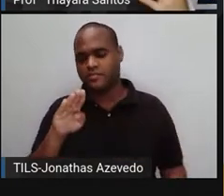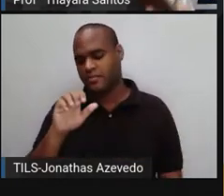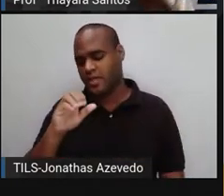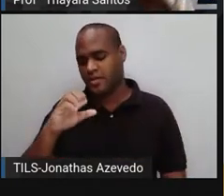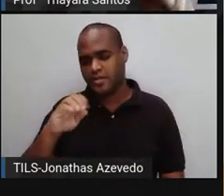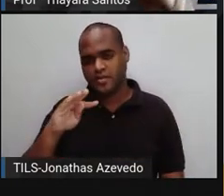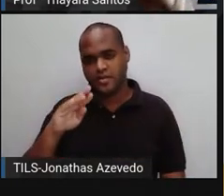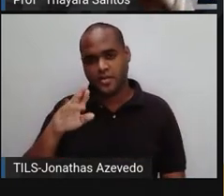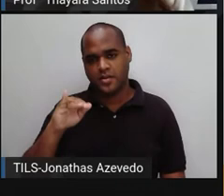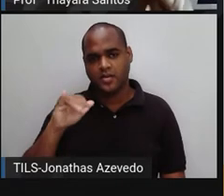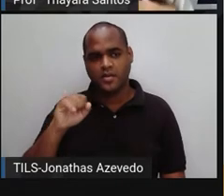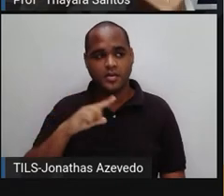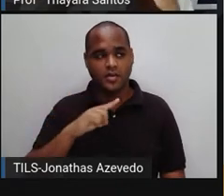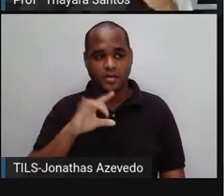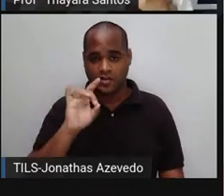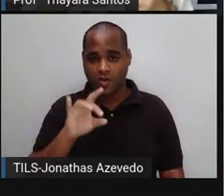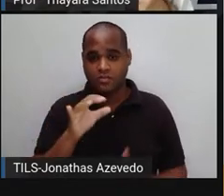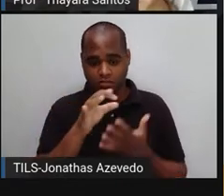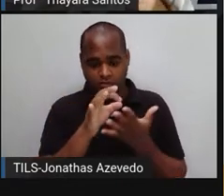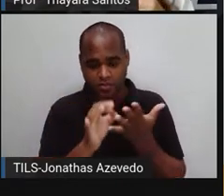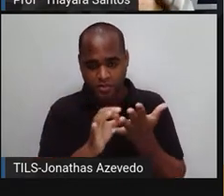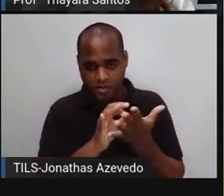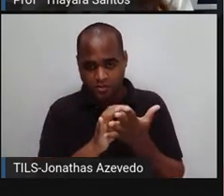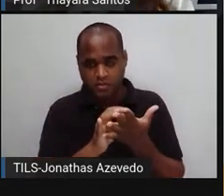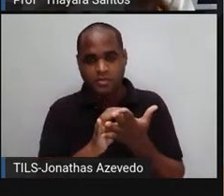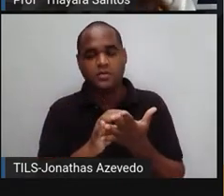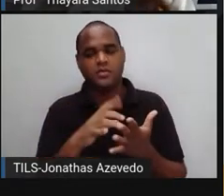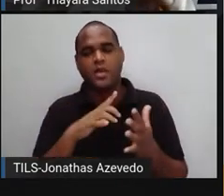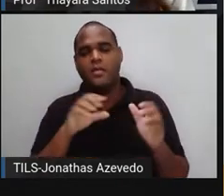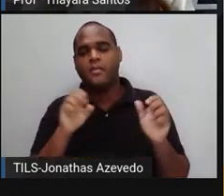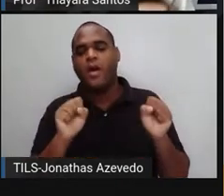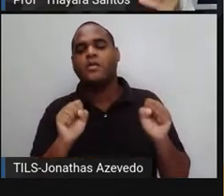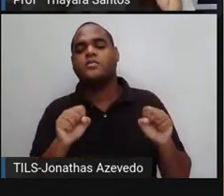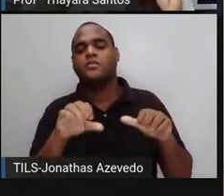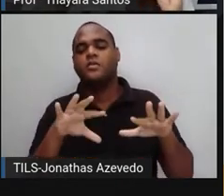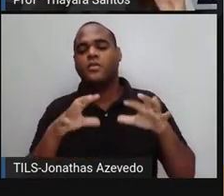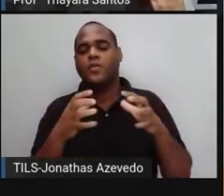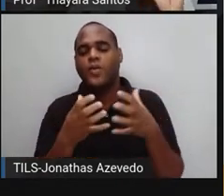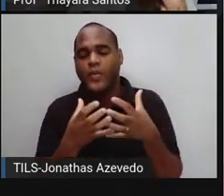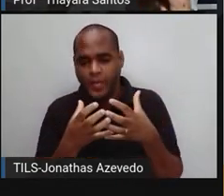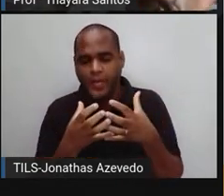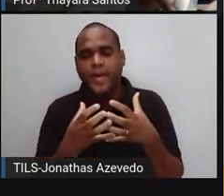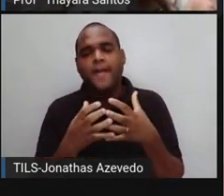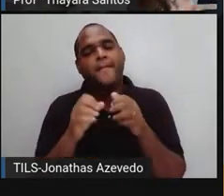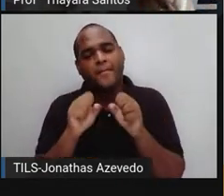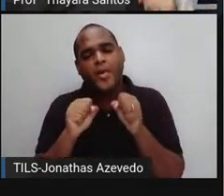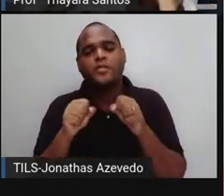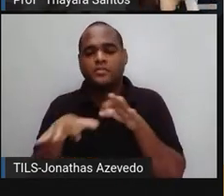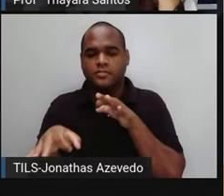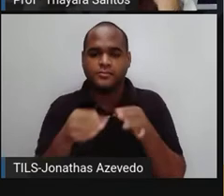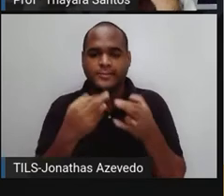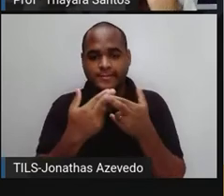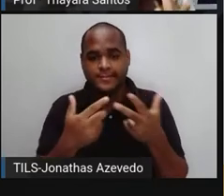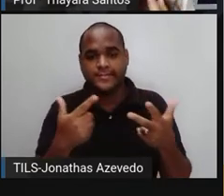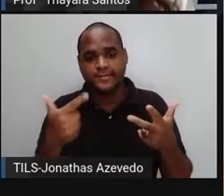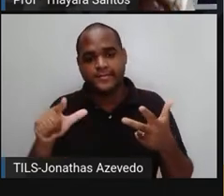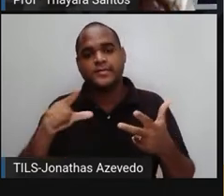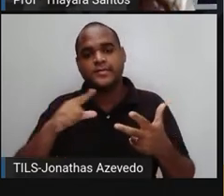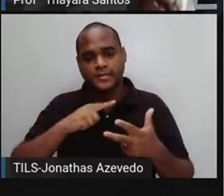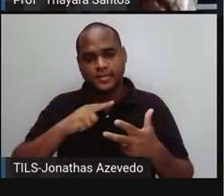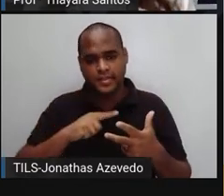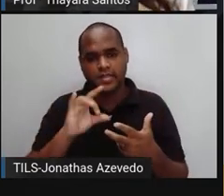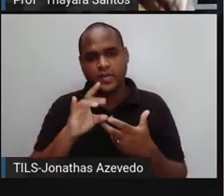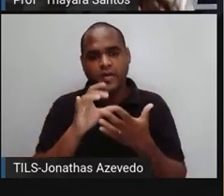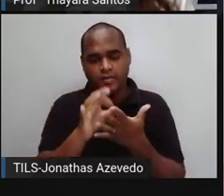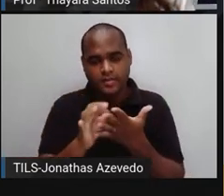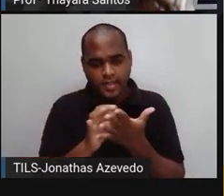unicelulares. Elas podem se organizar formando colônias. Mas elas são organismos formados por apenas uma célula.